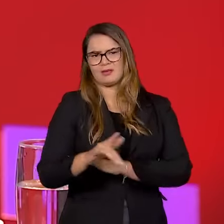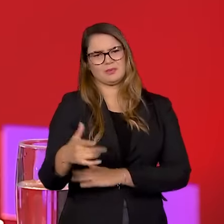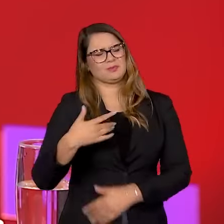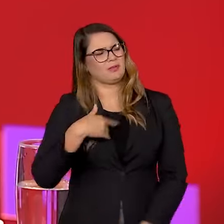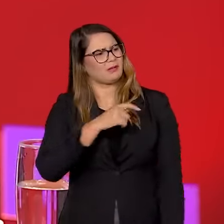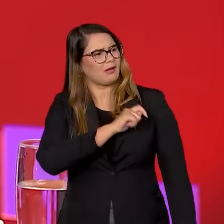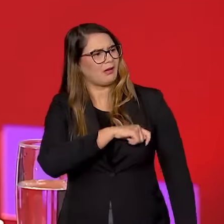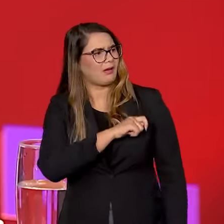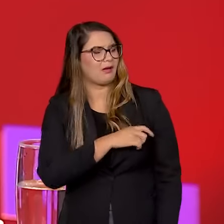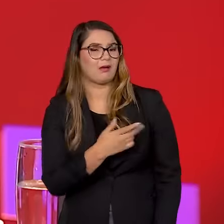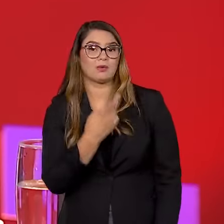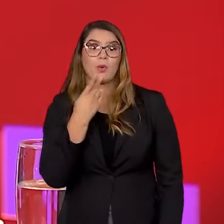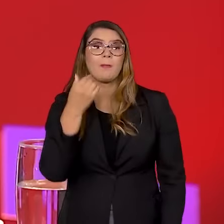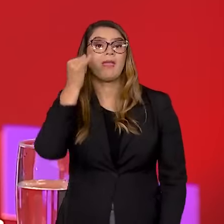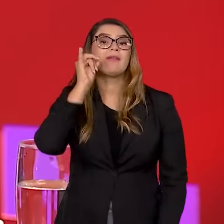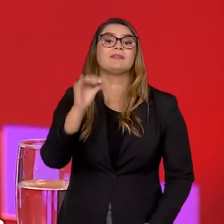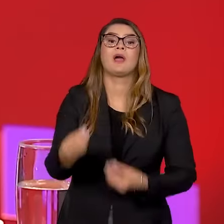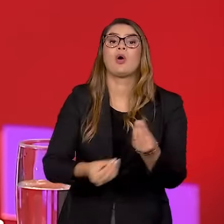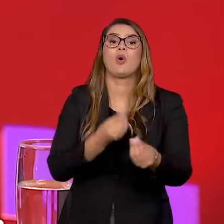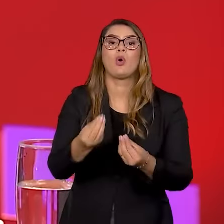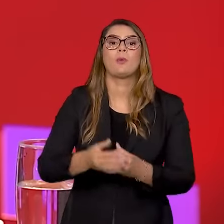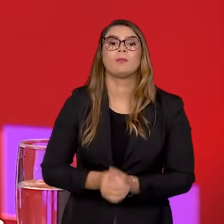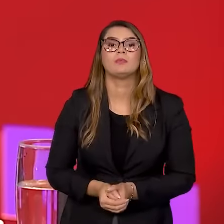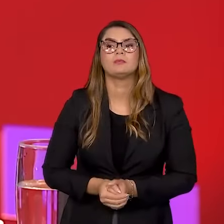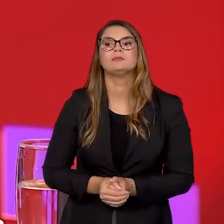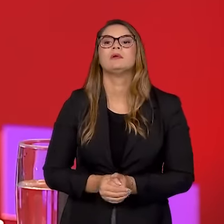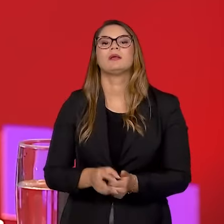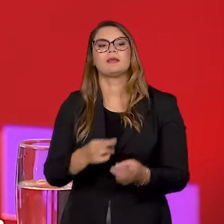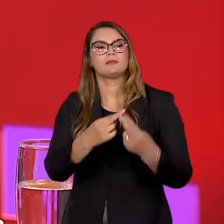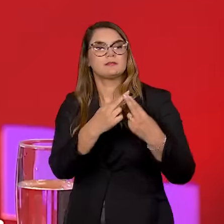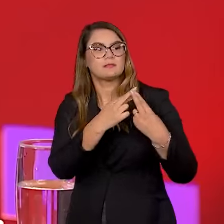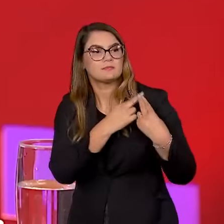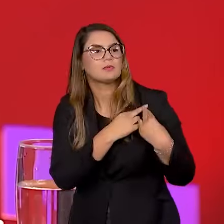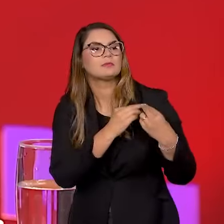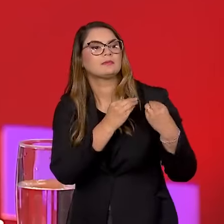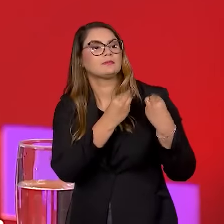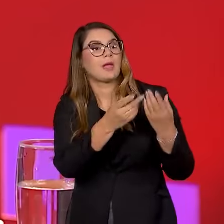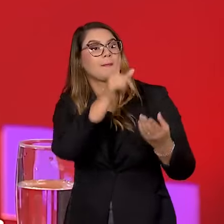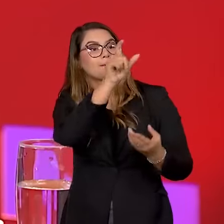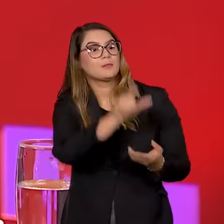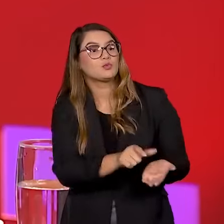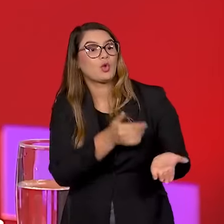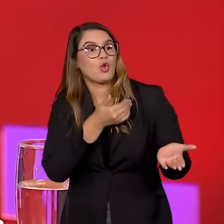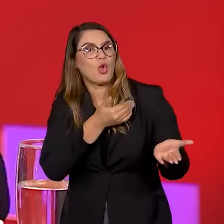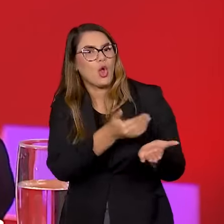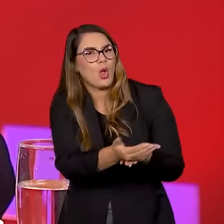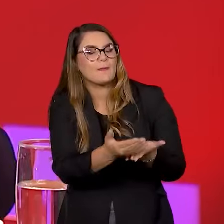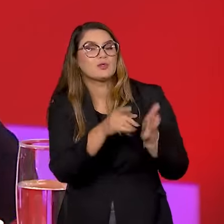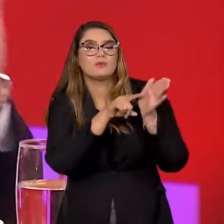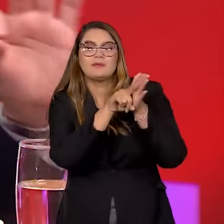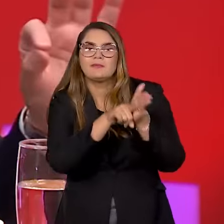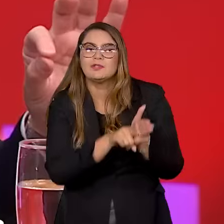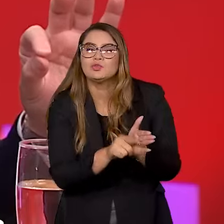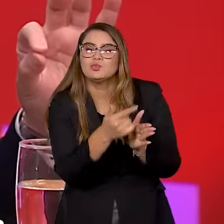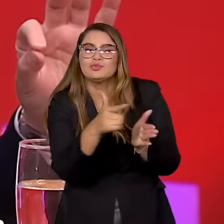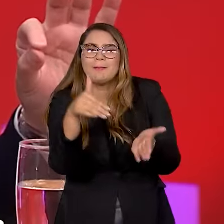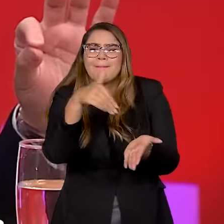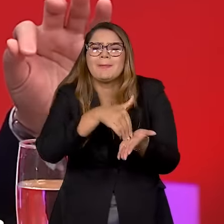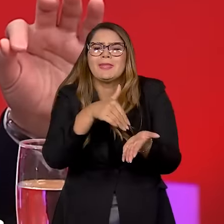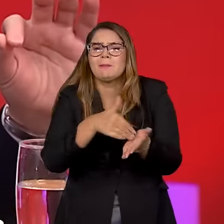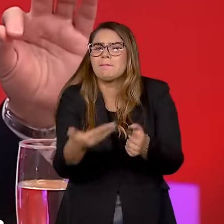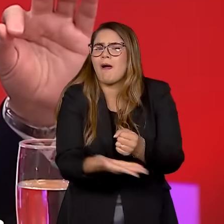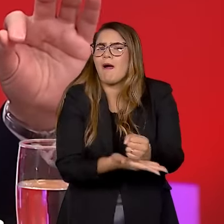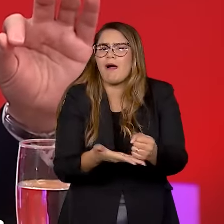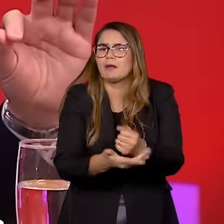perverso. Como é que você poderia evitar esse tipo de coisa? Responsabilizando quem deu início a investigações sem os mínimos fundamentos.